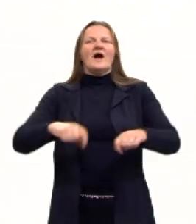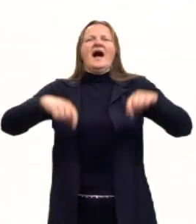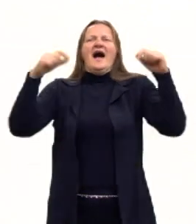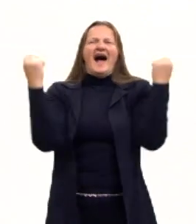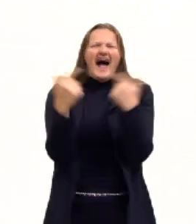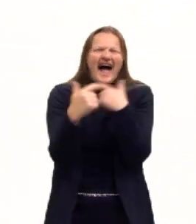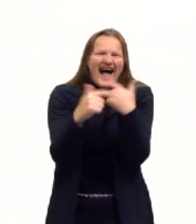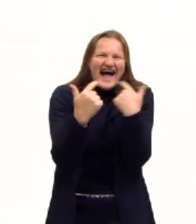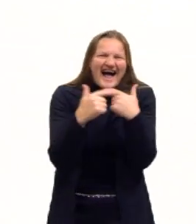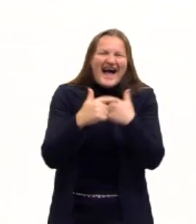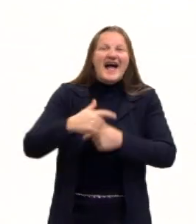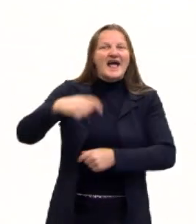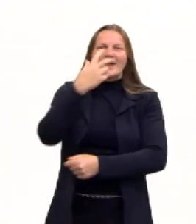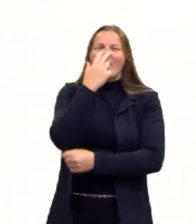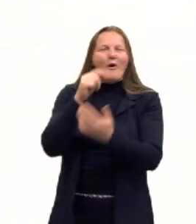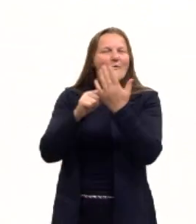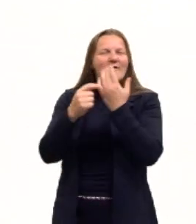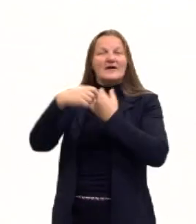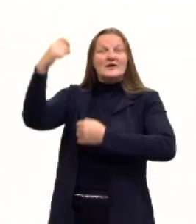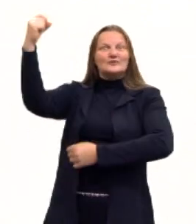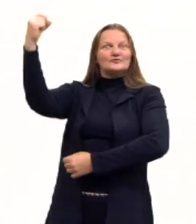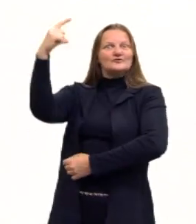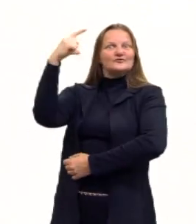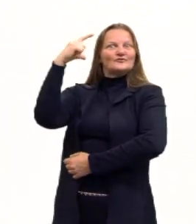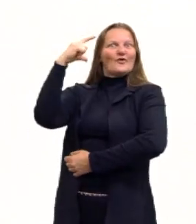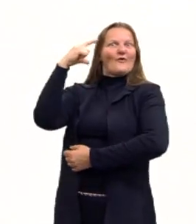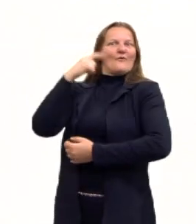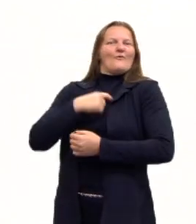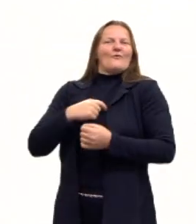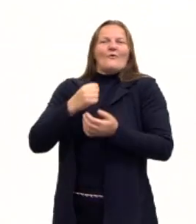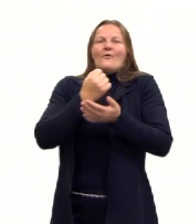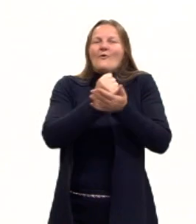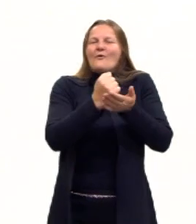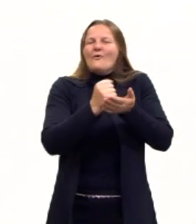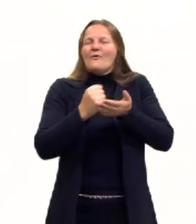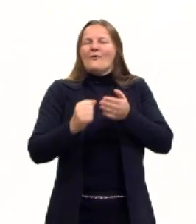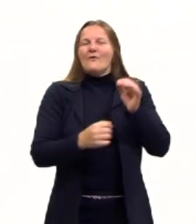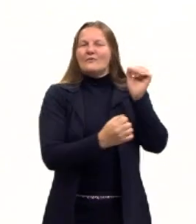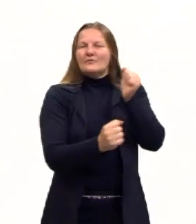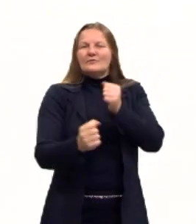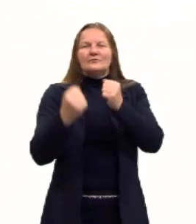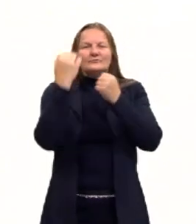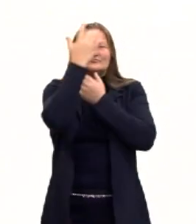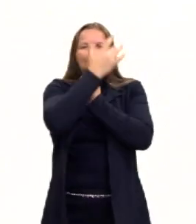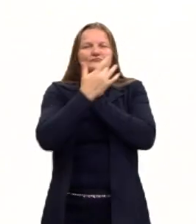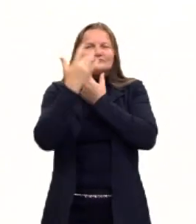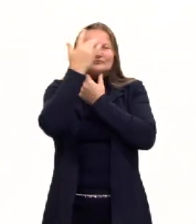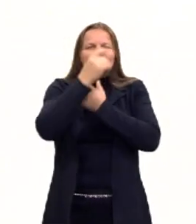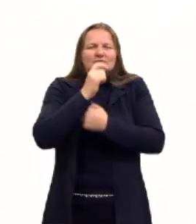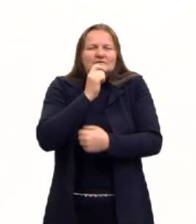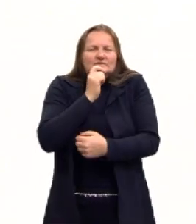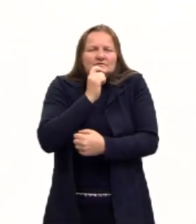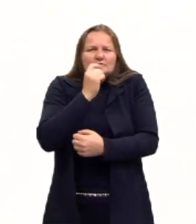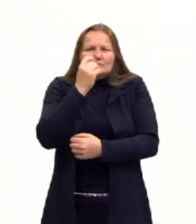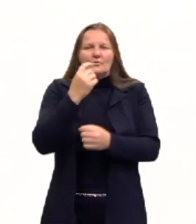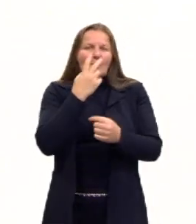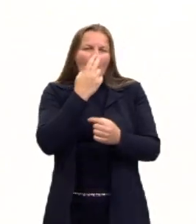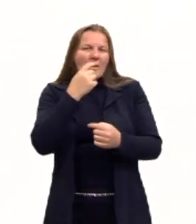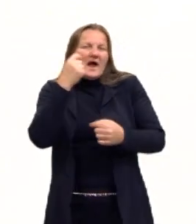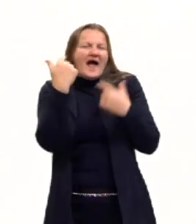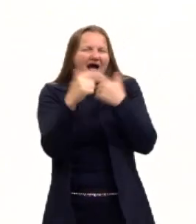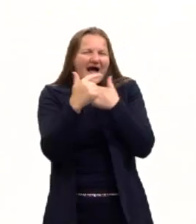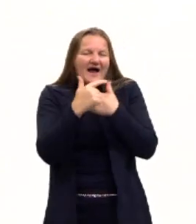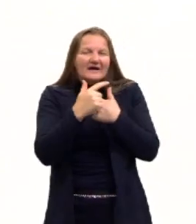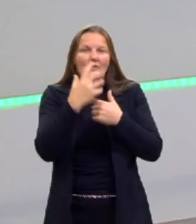gargalhada é o sol que varre o inverno do rosto humano. E eu achei que essa